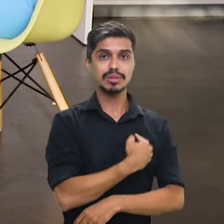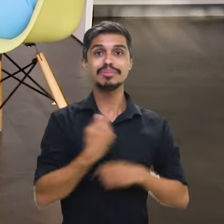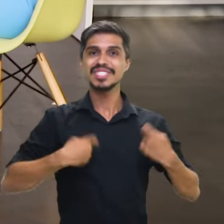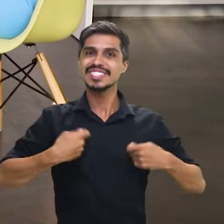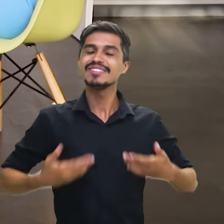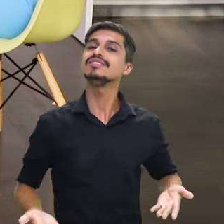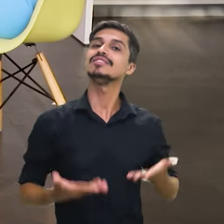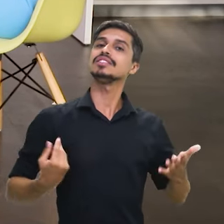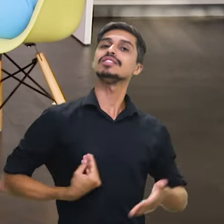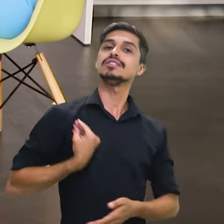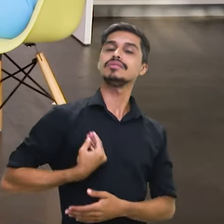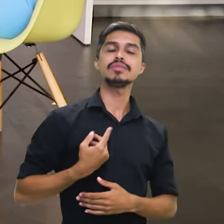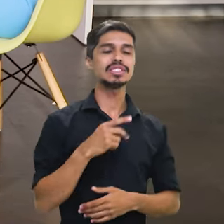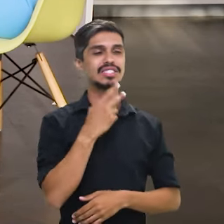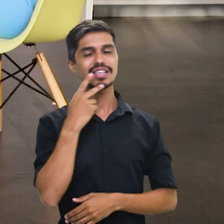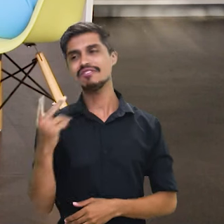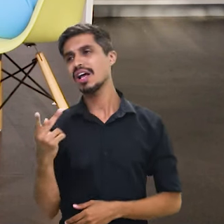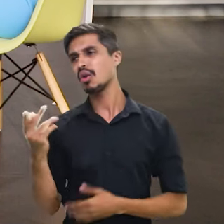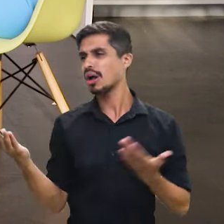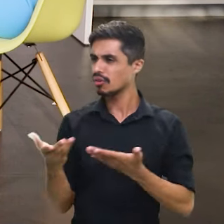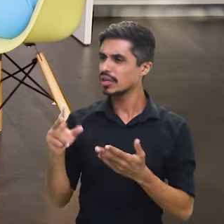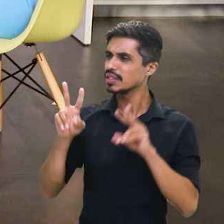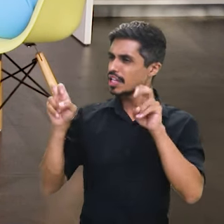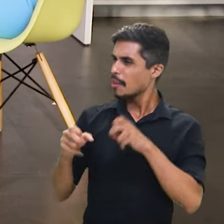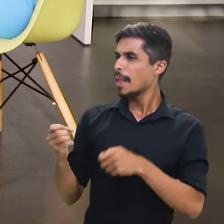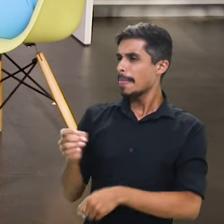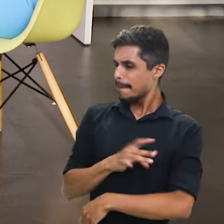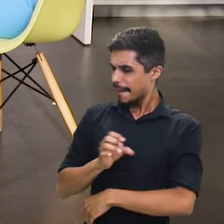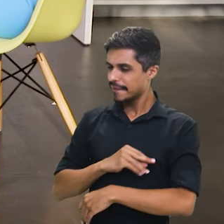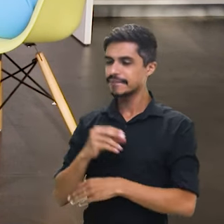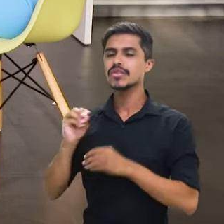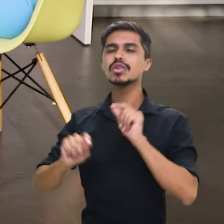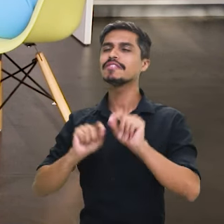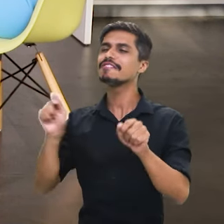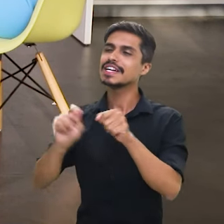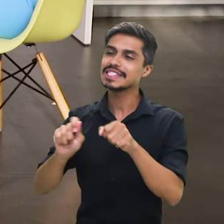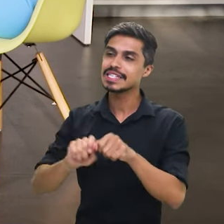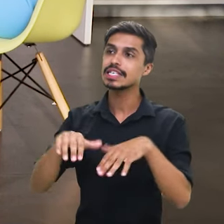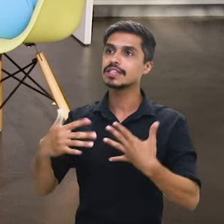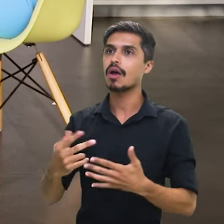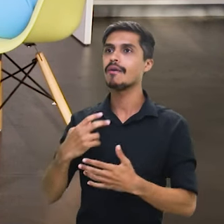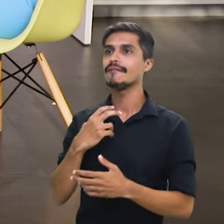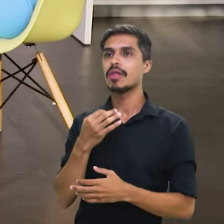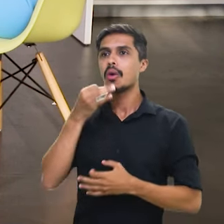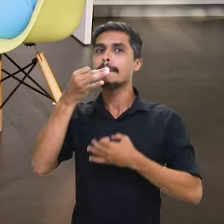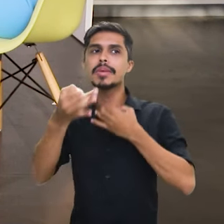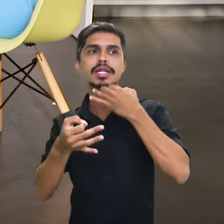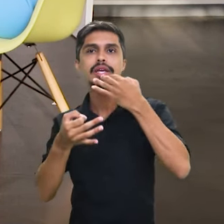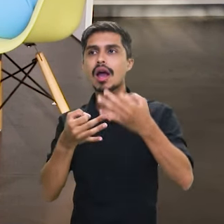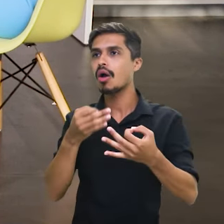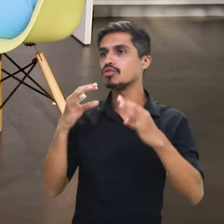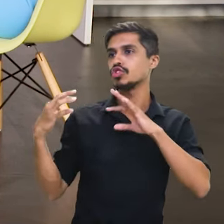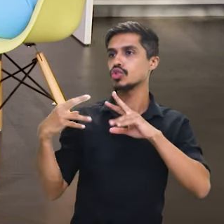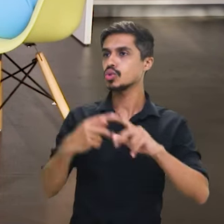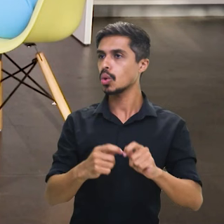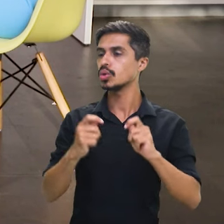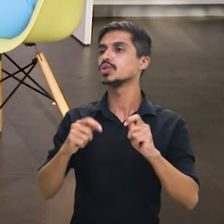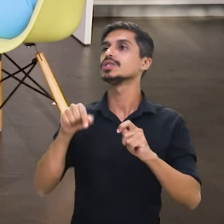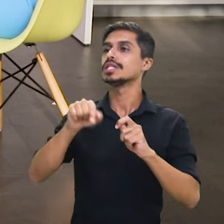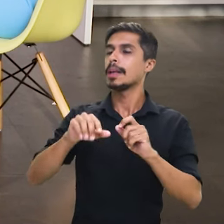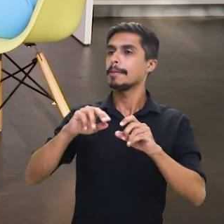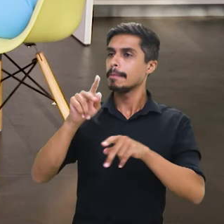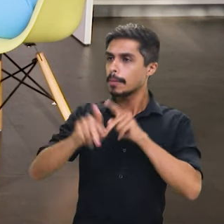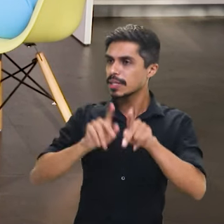Agora, já que o falou dessa questão do medo, o pode ser feito, então, para que as vozes realmente sejam ouvidas,